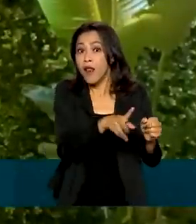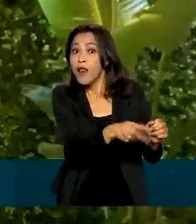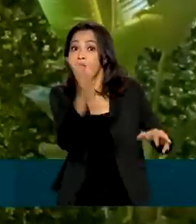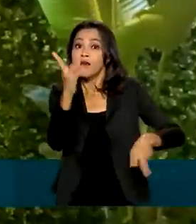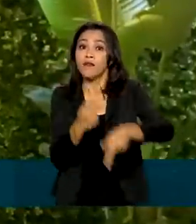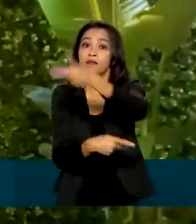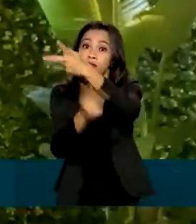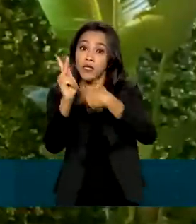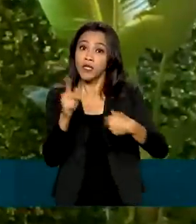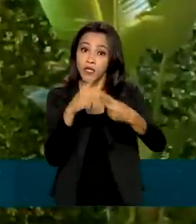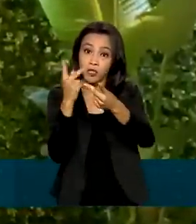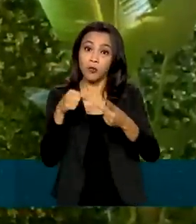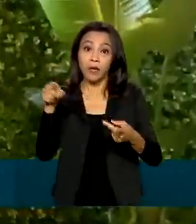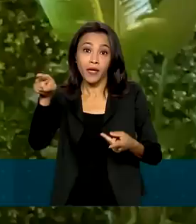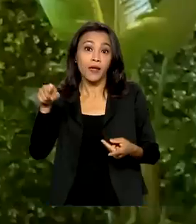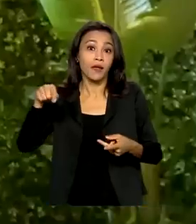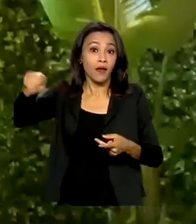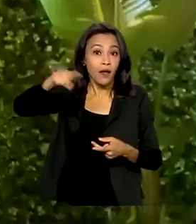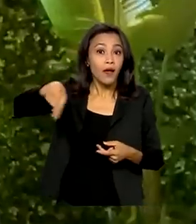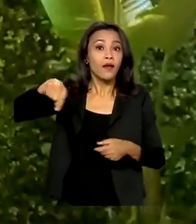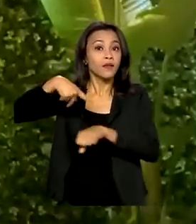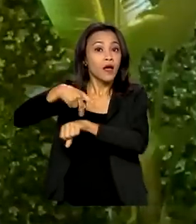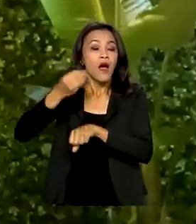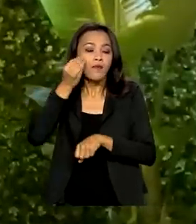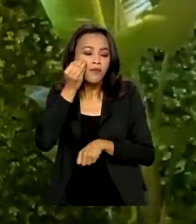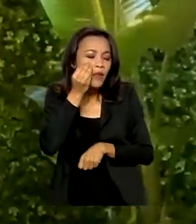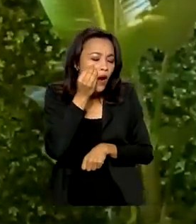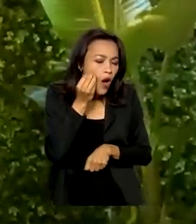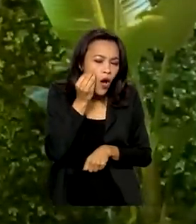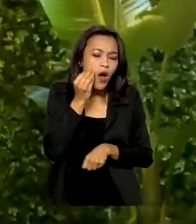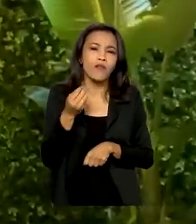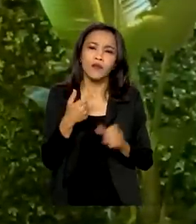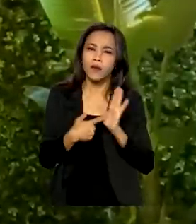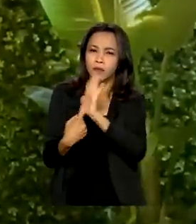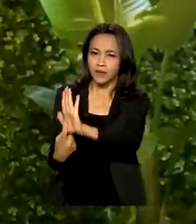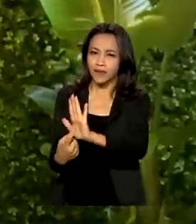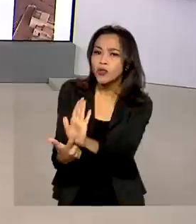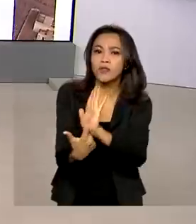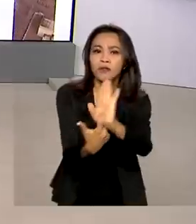permitindo a denunciação desses produtos, apresentando esses produtos.